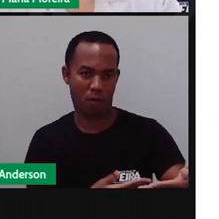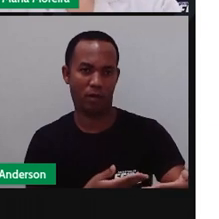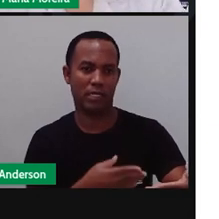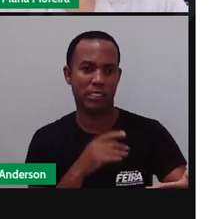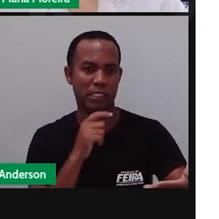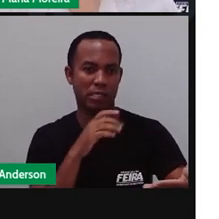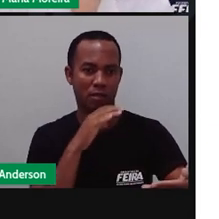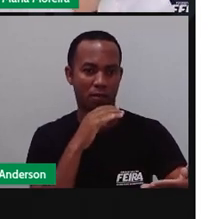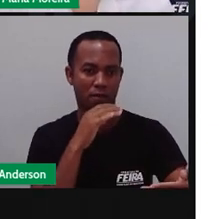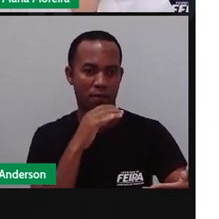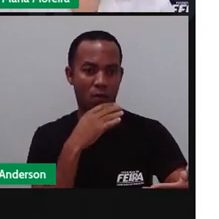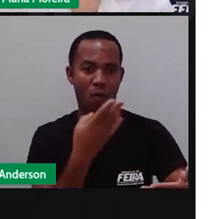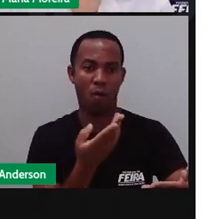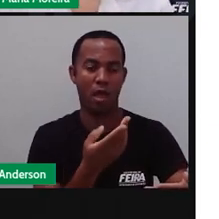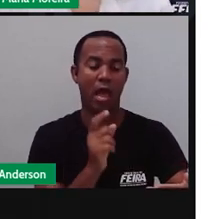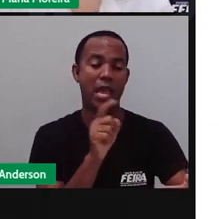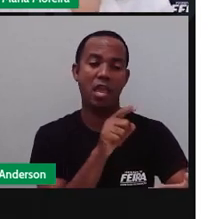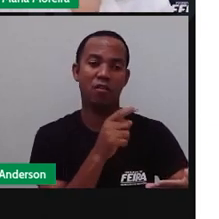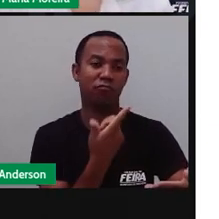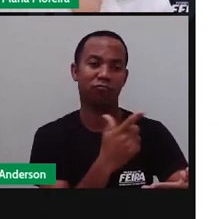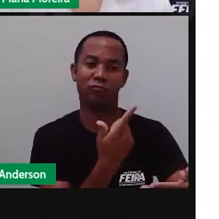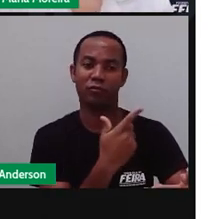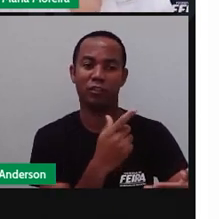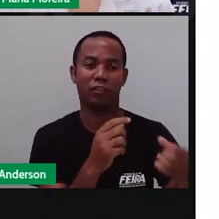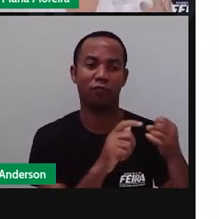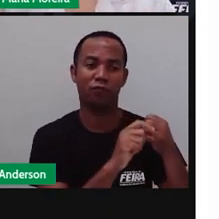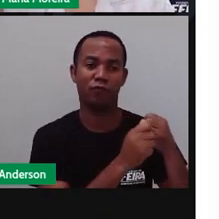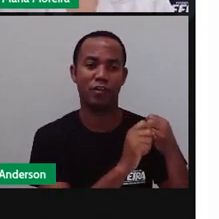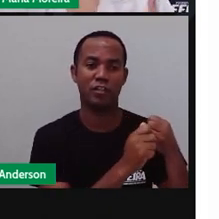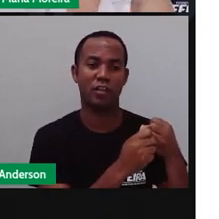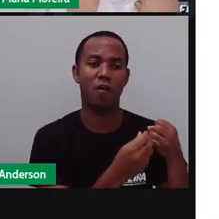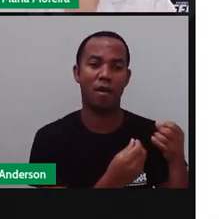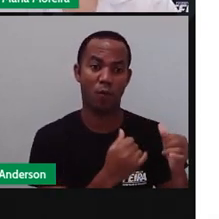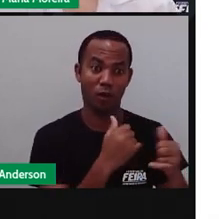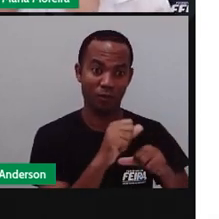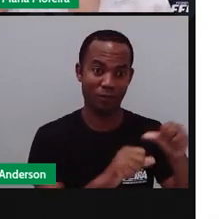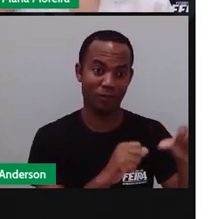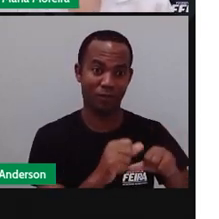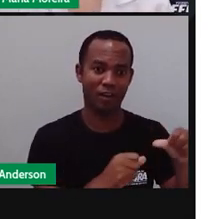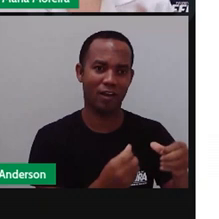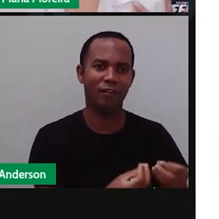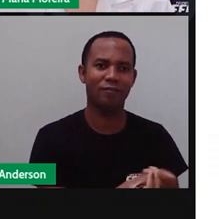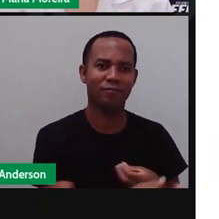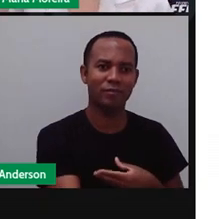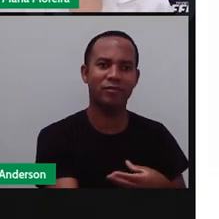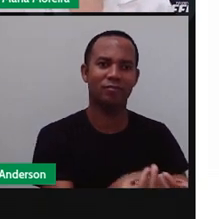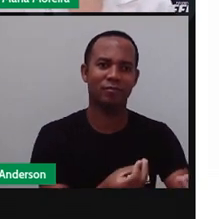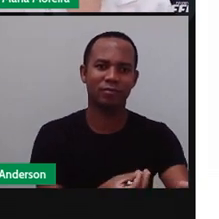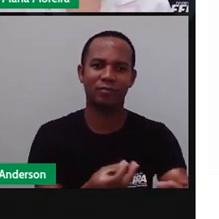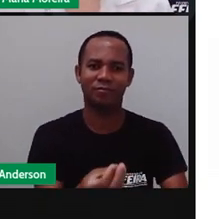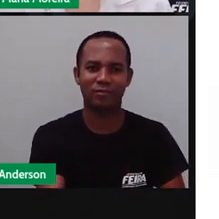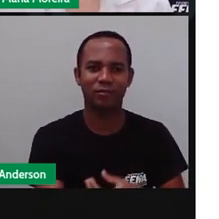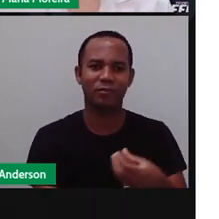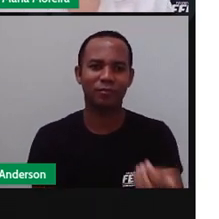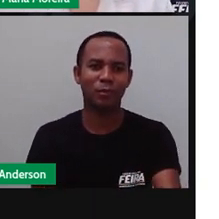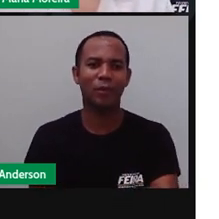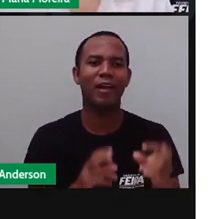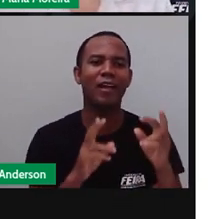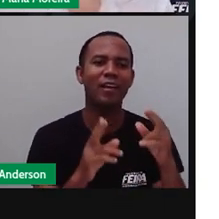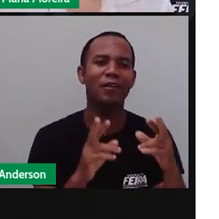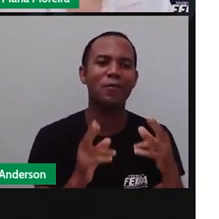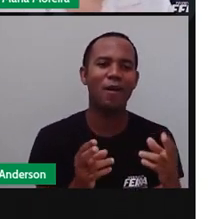aqui, mas em troca eu quero feijão, porque eu não tenho feijão. E assim começa a nascer essa ideia de comercializar.